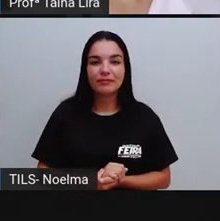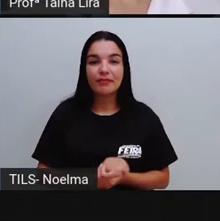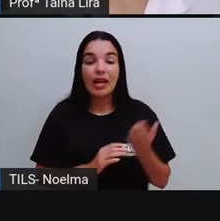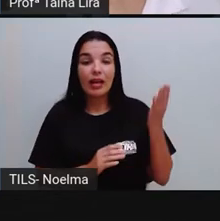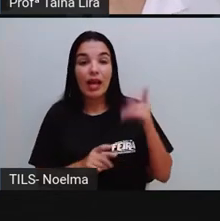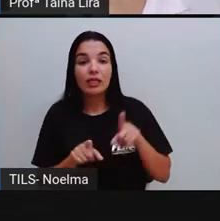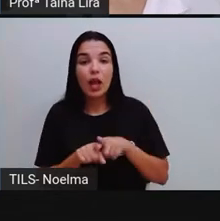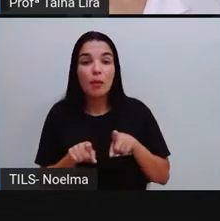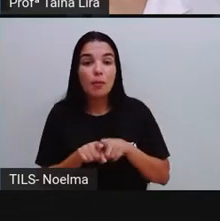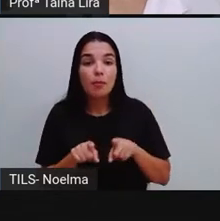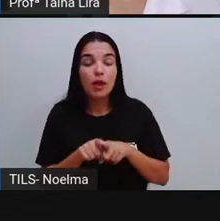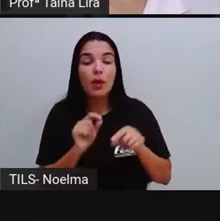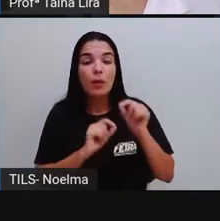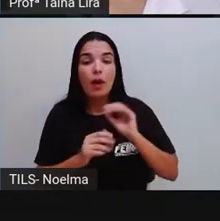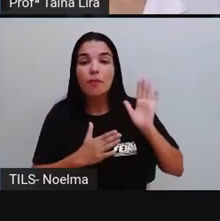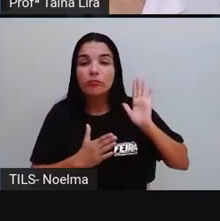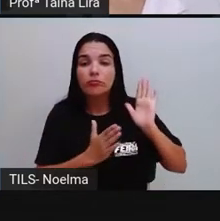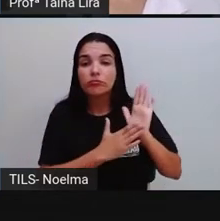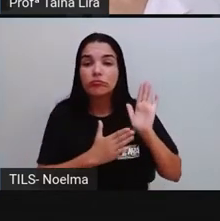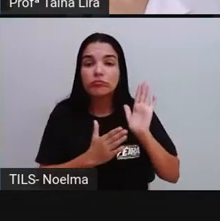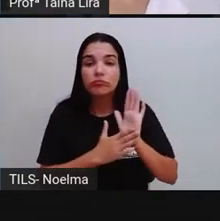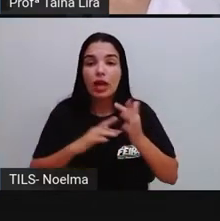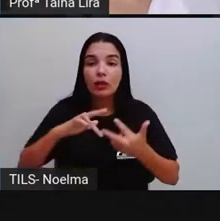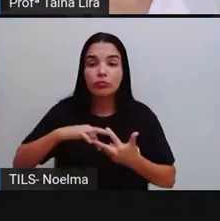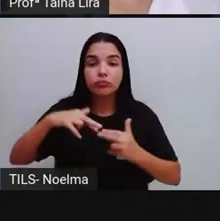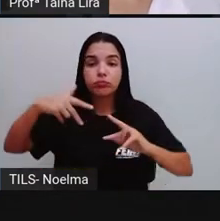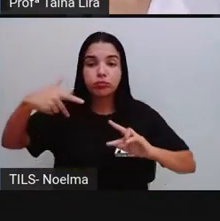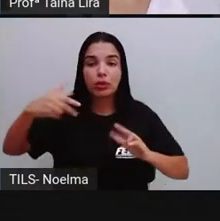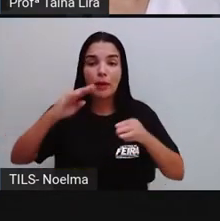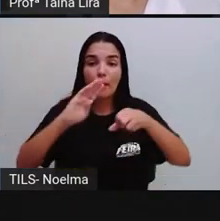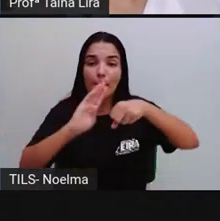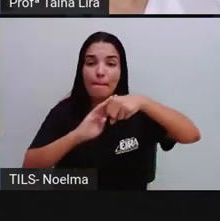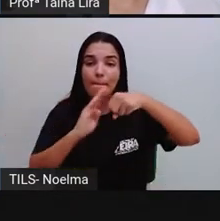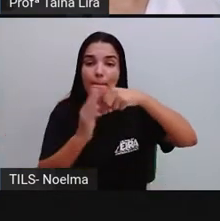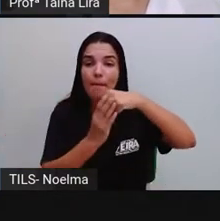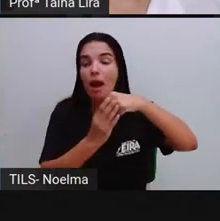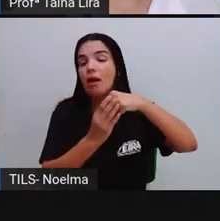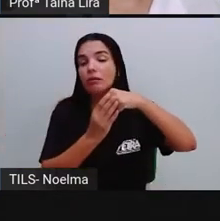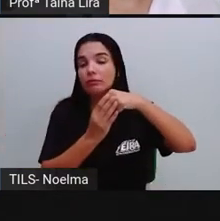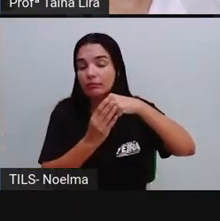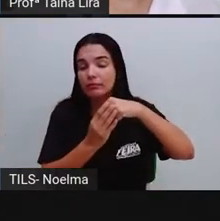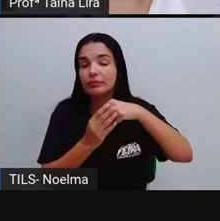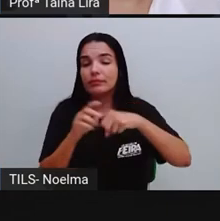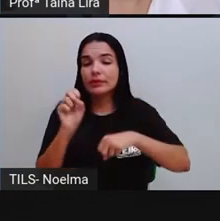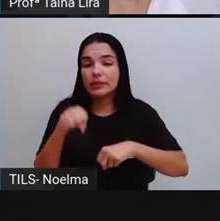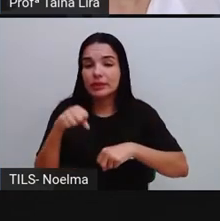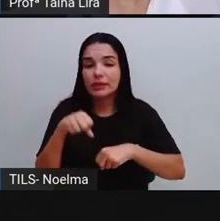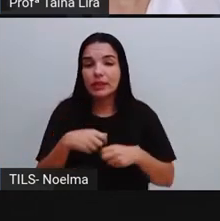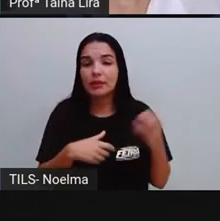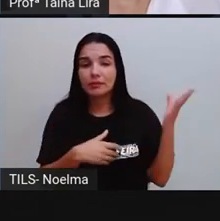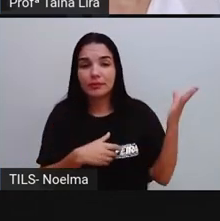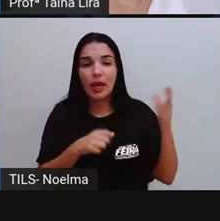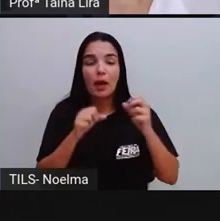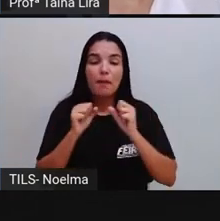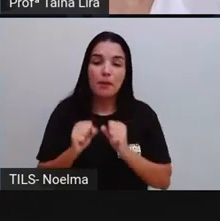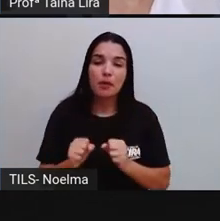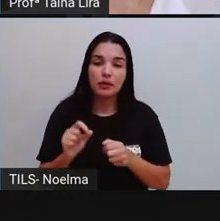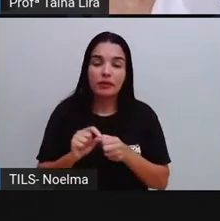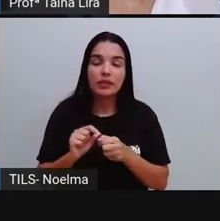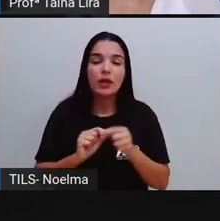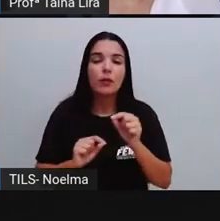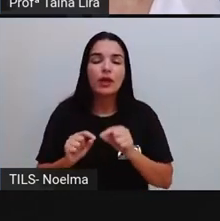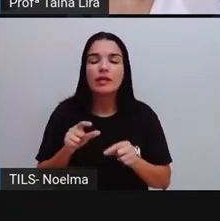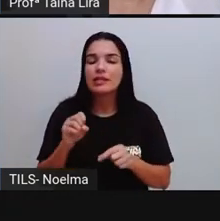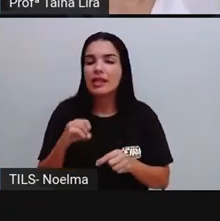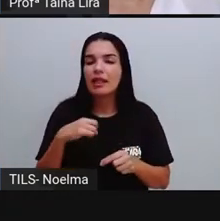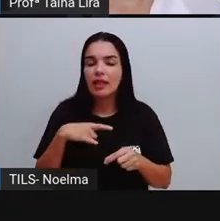Campanha de reciclagem no bairro. Então, vocês, principalmente nos bairros aí, né, que tem associação